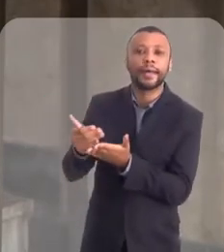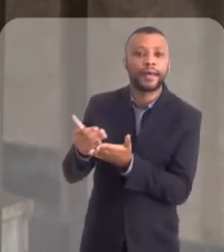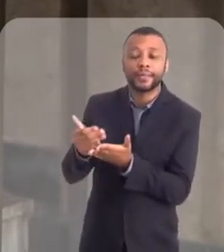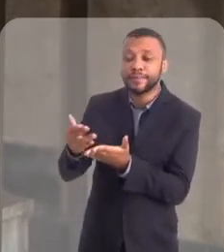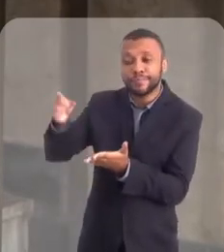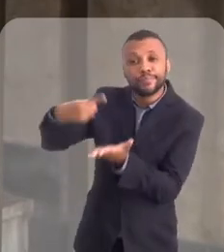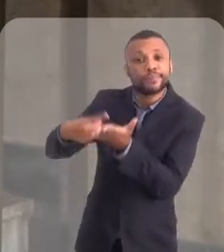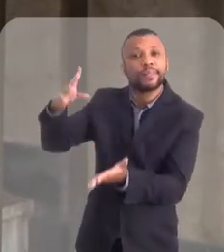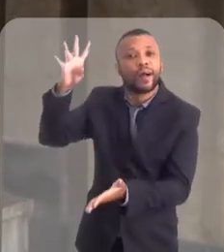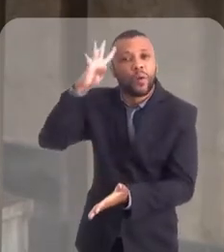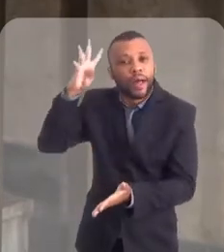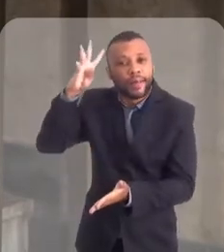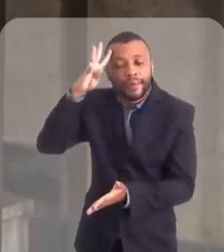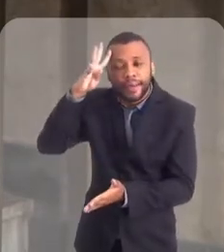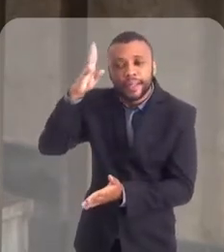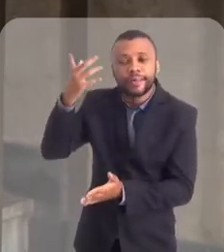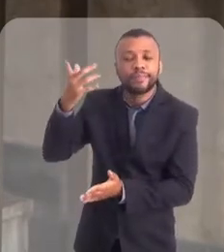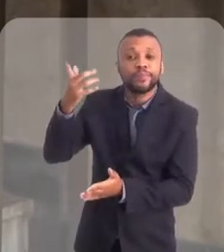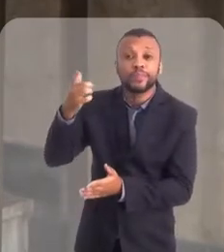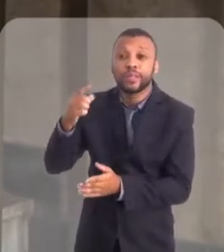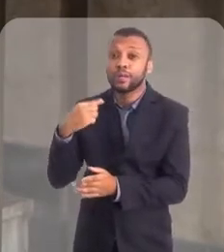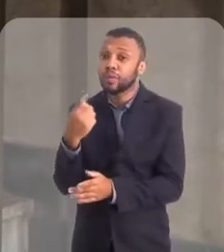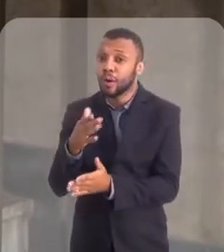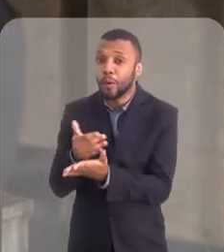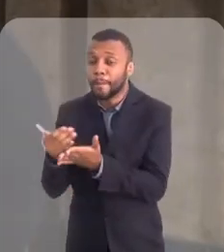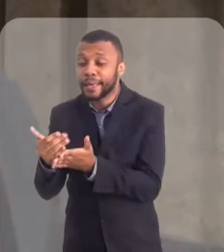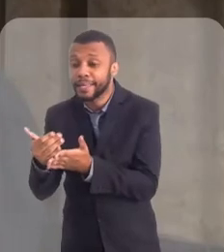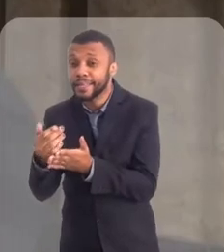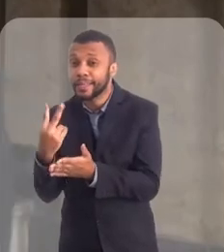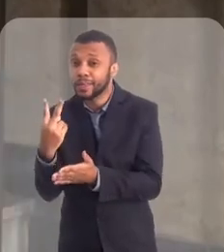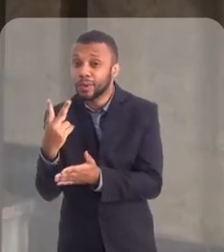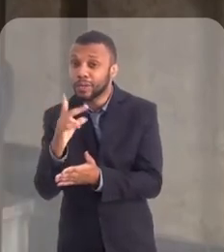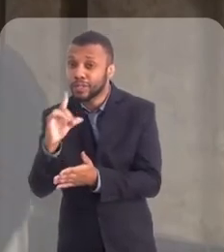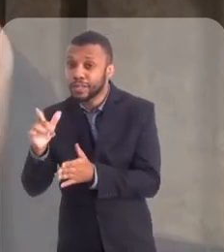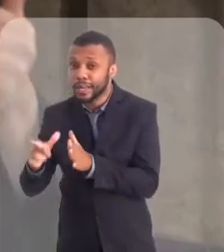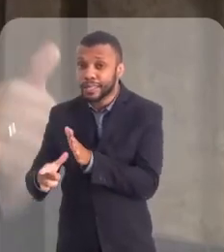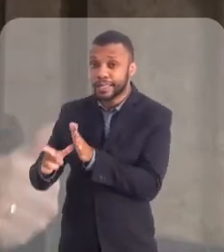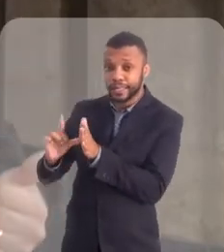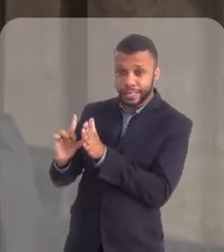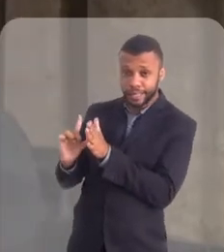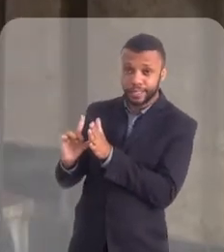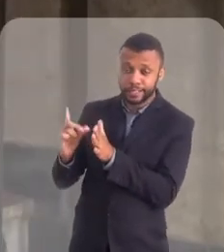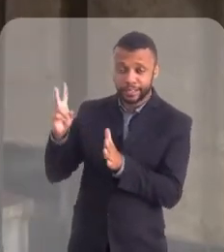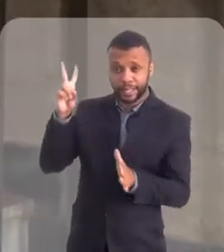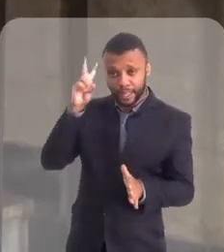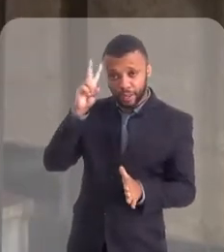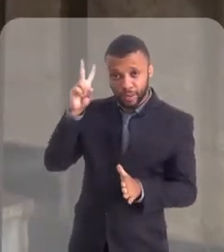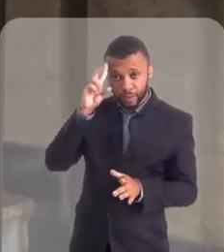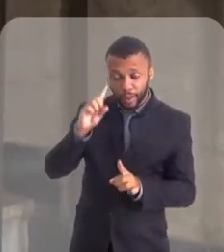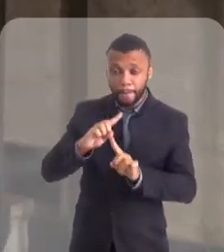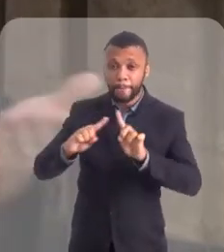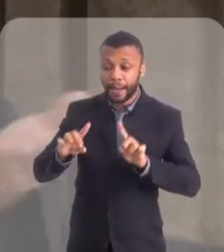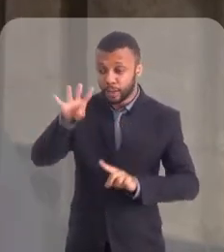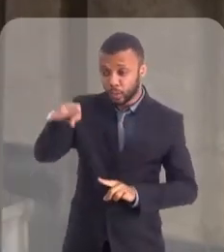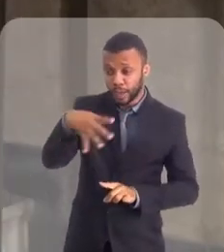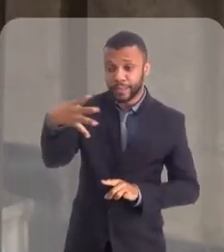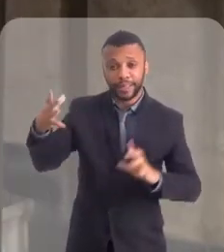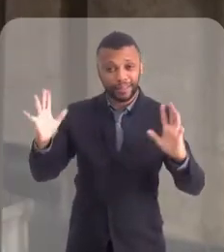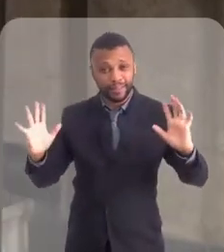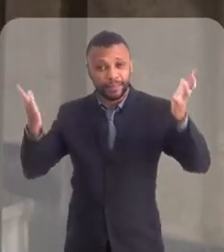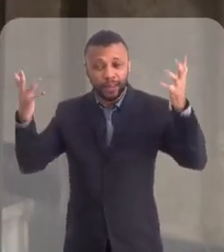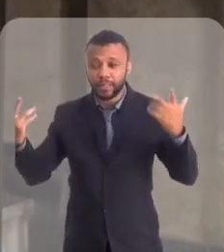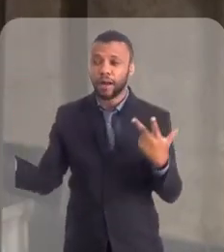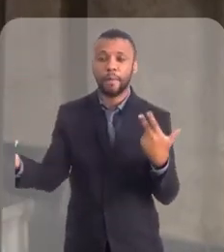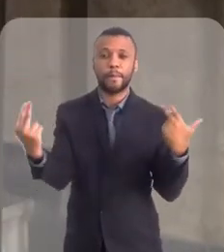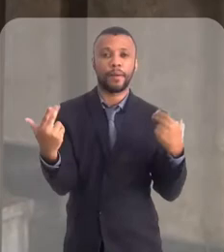começam na quarta-feira de cinzas. Nós começamos dois dias antes, na segunda-feira, mas praticamente coincide